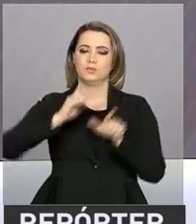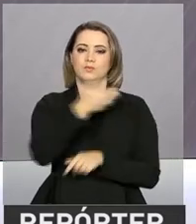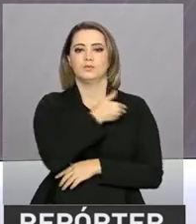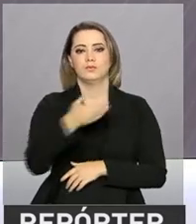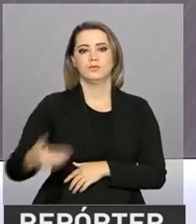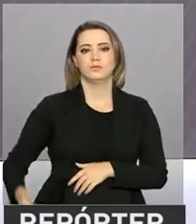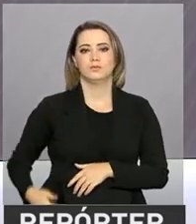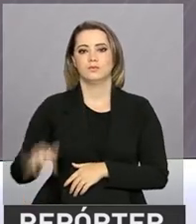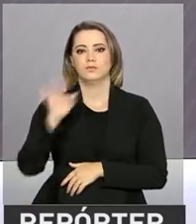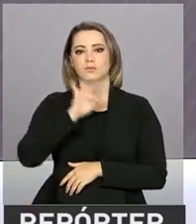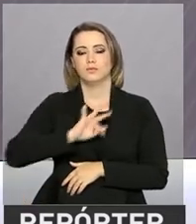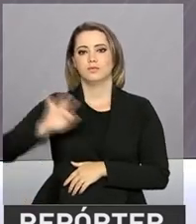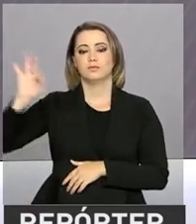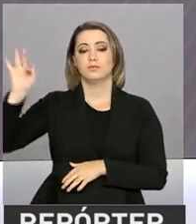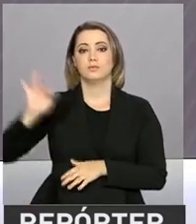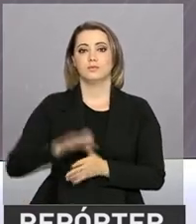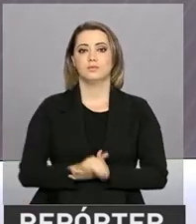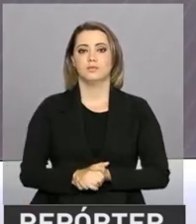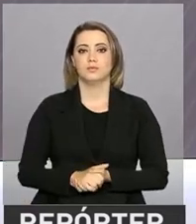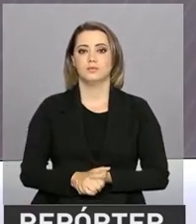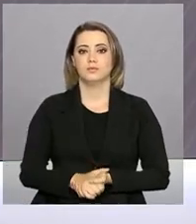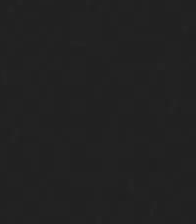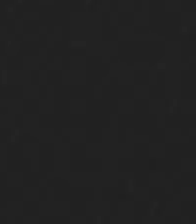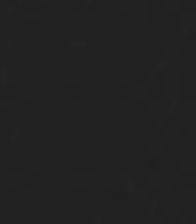na NBR, a TV do Governo Federal.